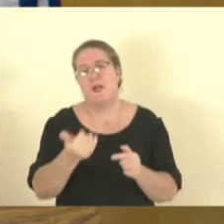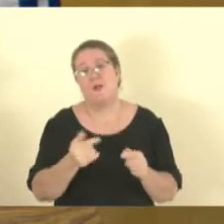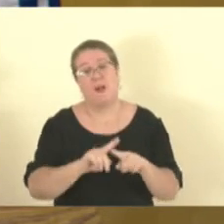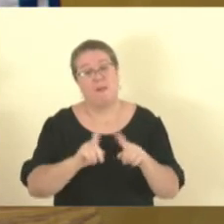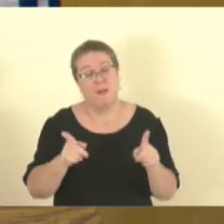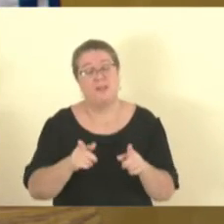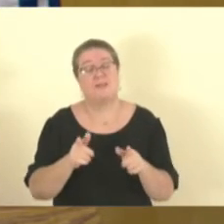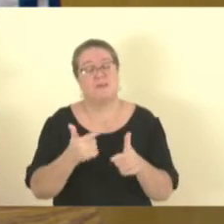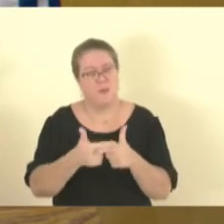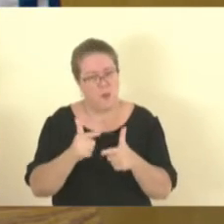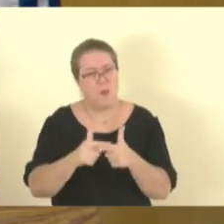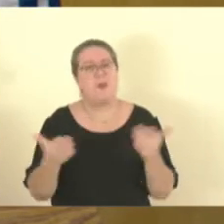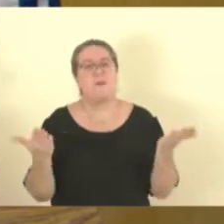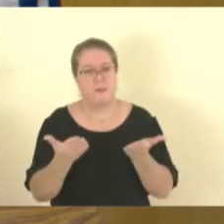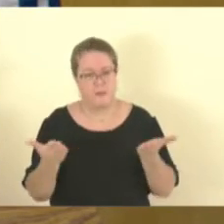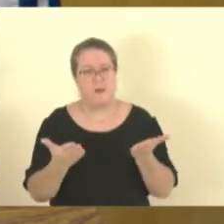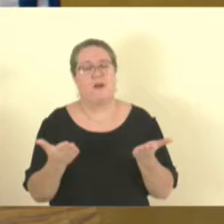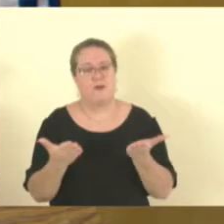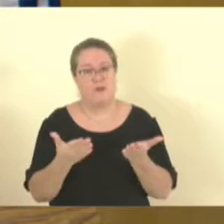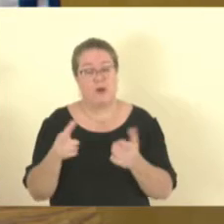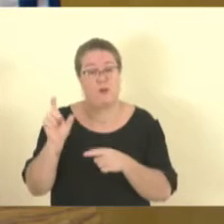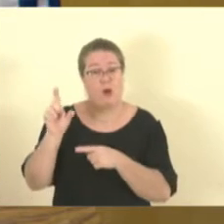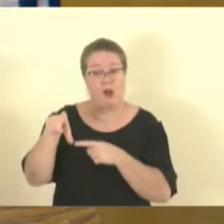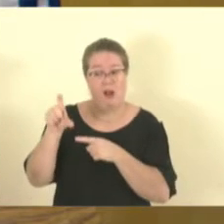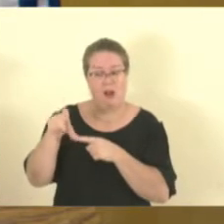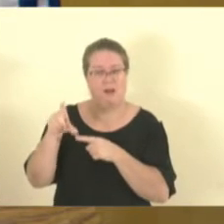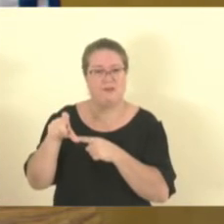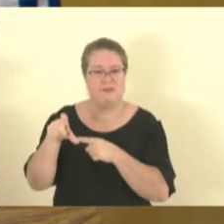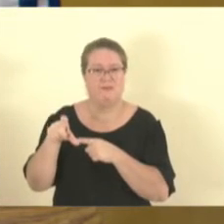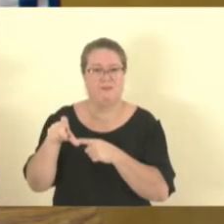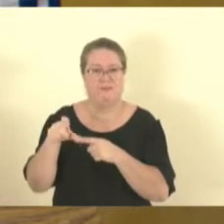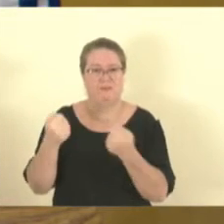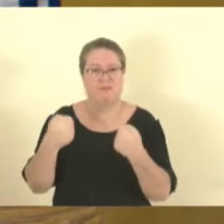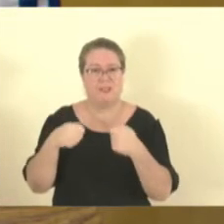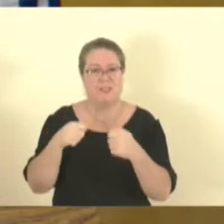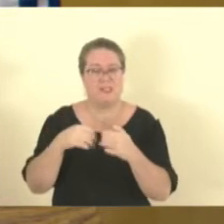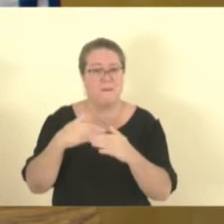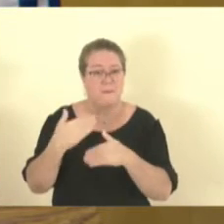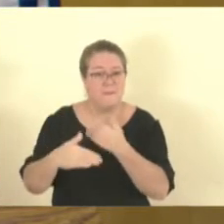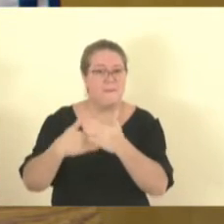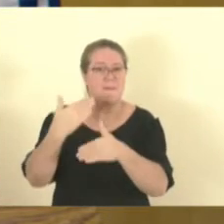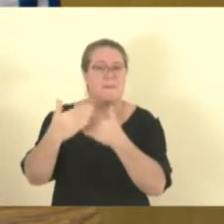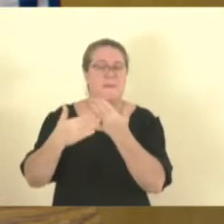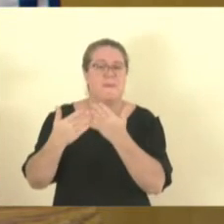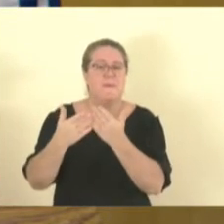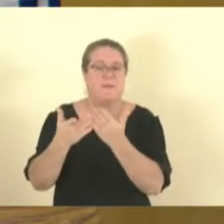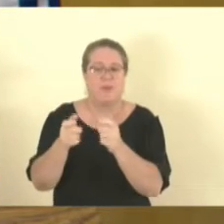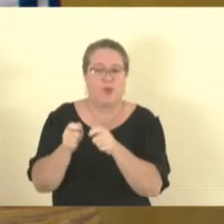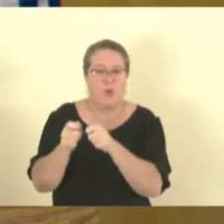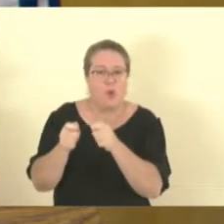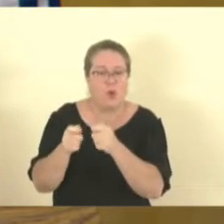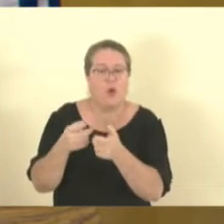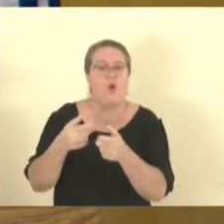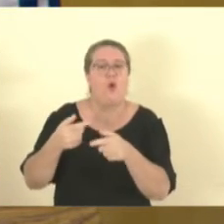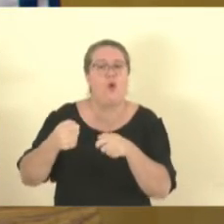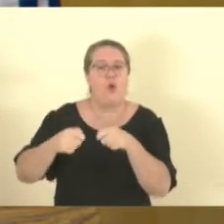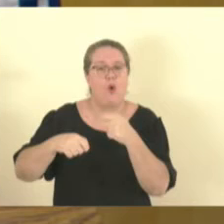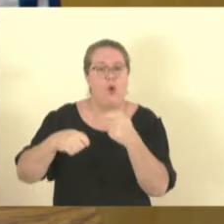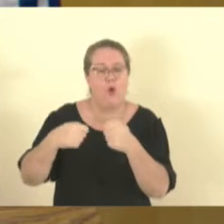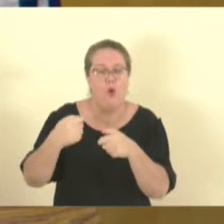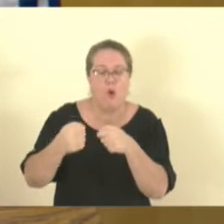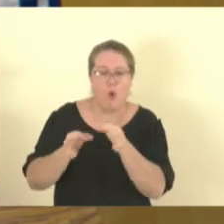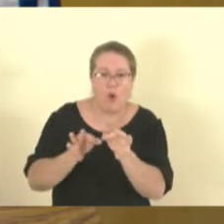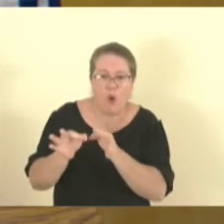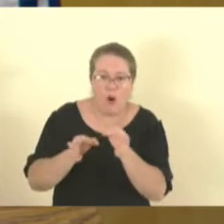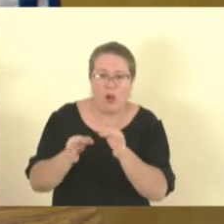automaticamente vinculada a um cartão e quando as pessoas têm, assim, sua margem negativada e vai buscar